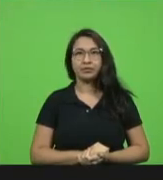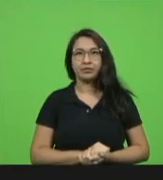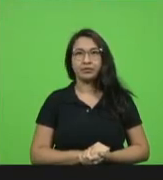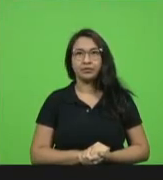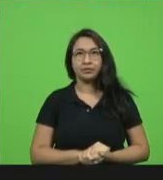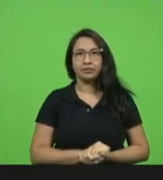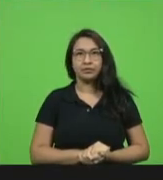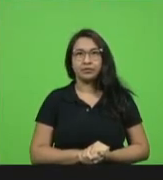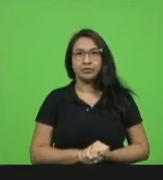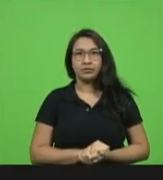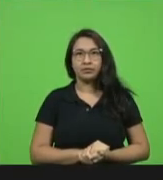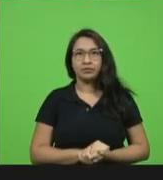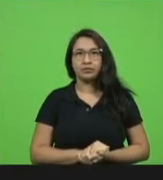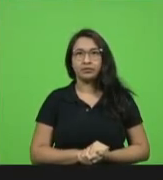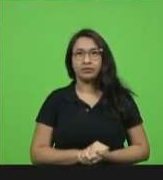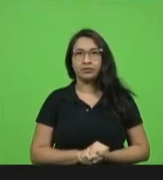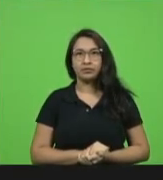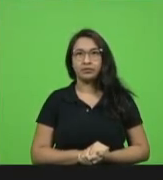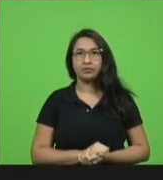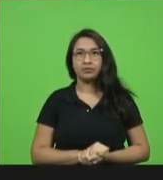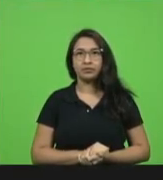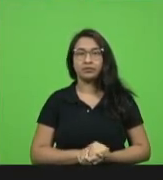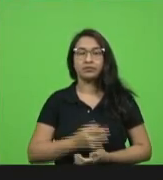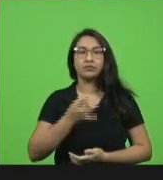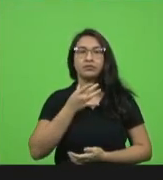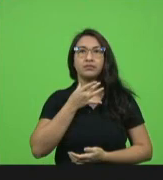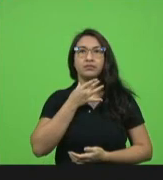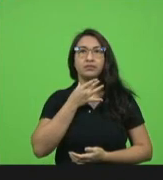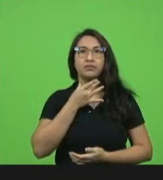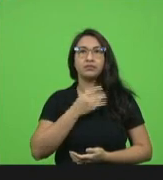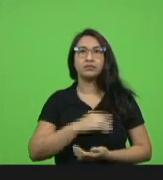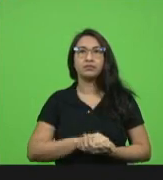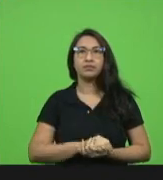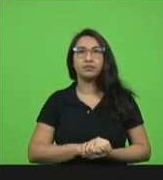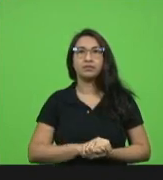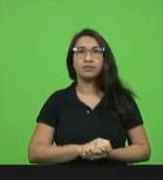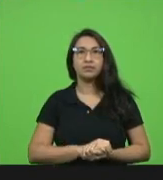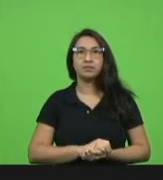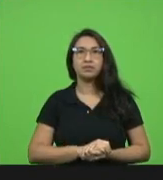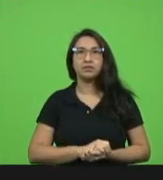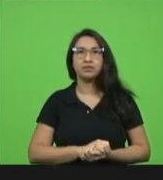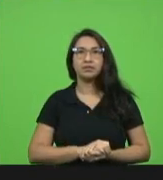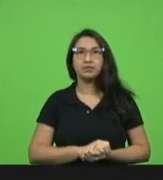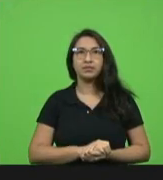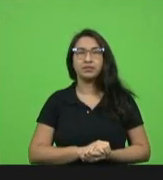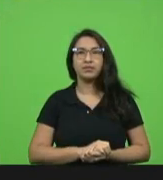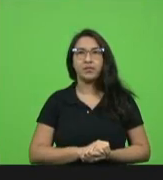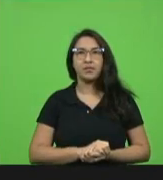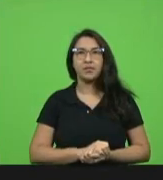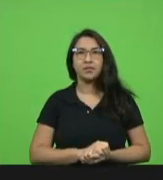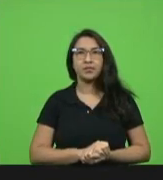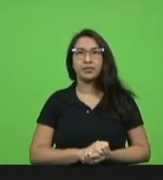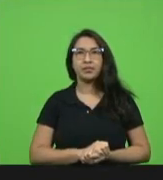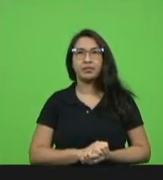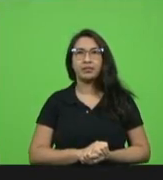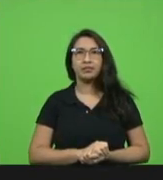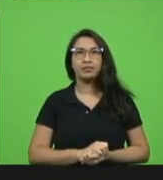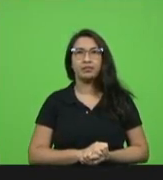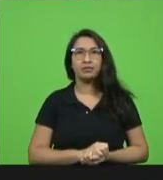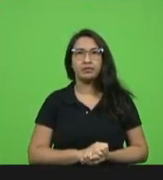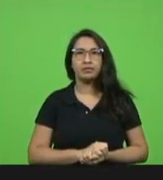pois não cobalquinho fará o não alguém fará o uso deputado senhor